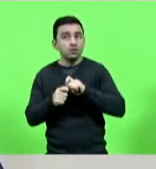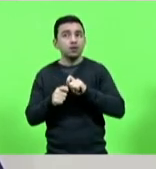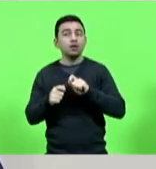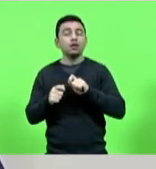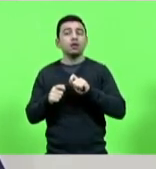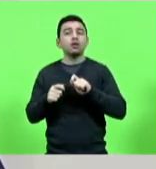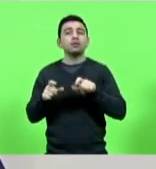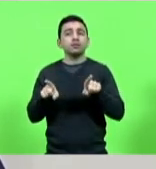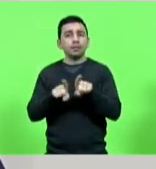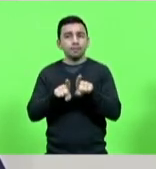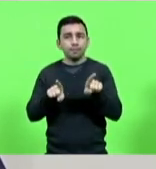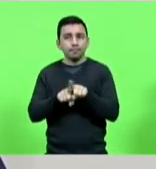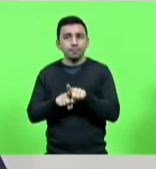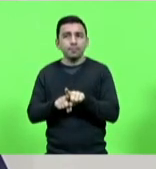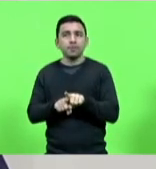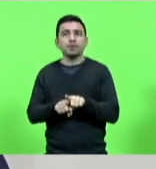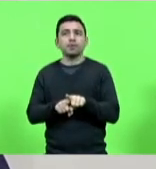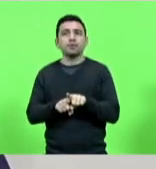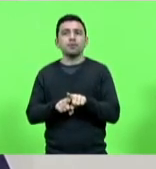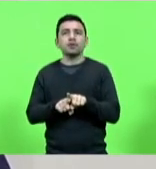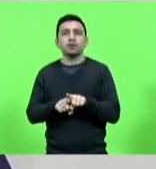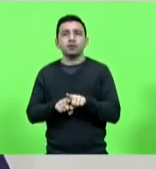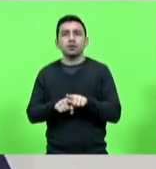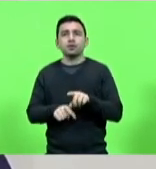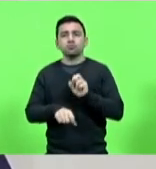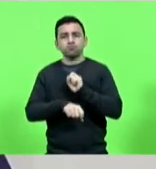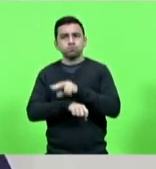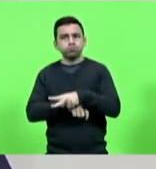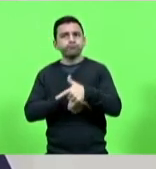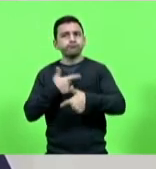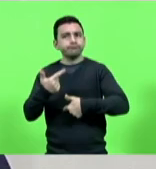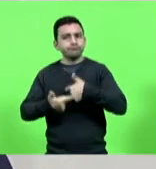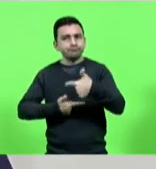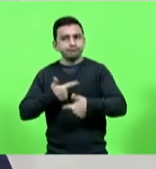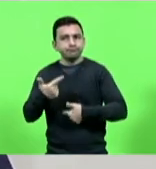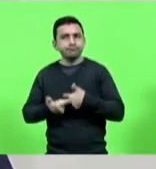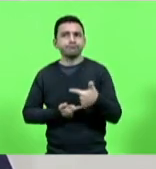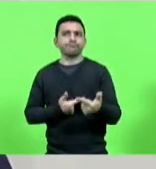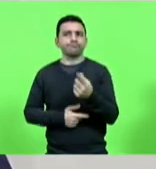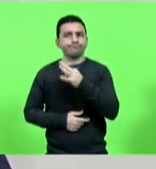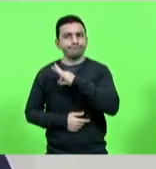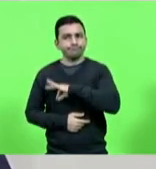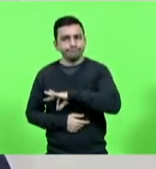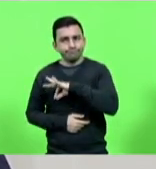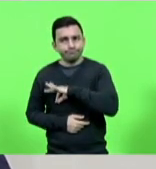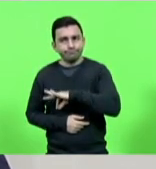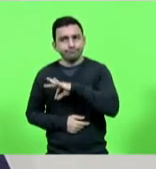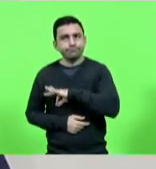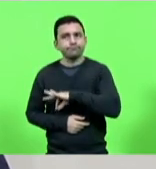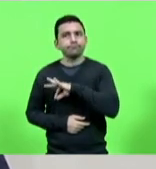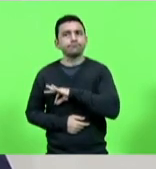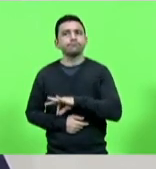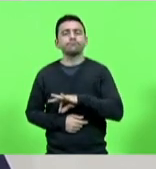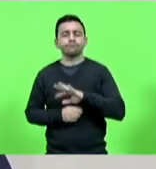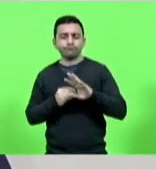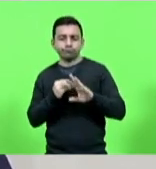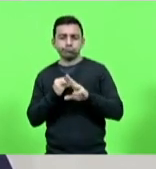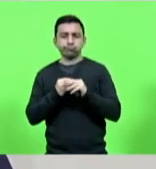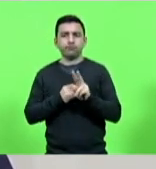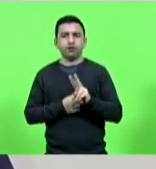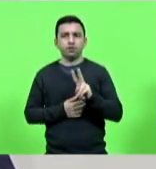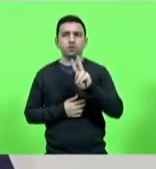sim, também a geração de emprego, de renda, de agregação de valores,